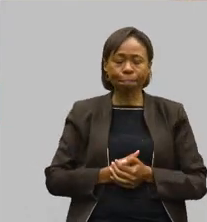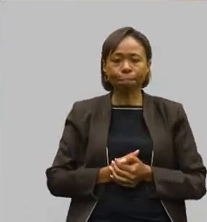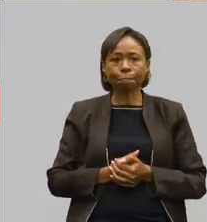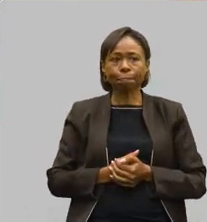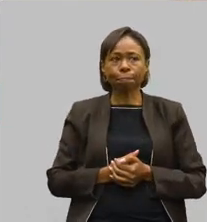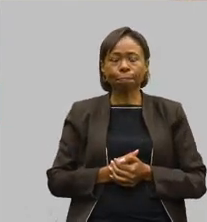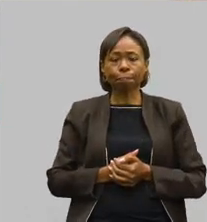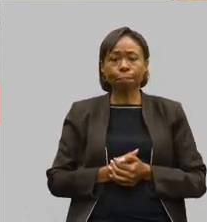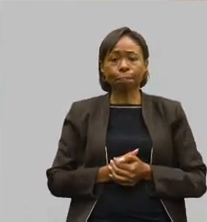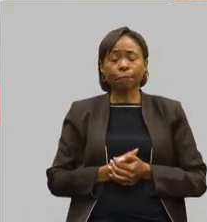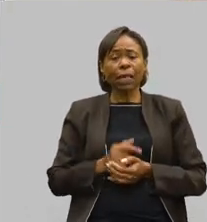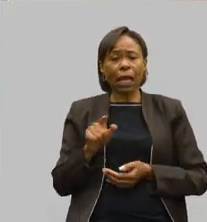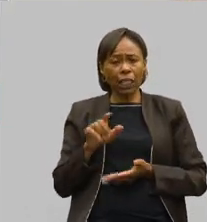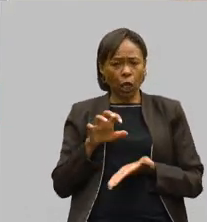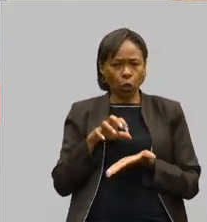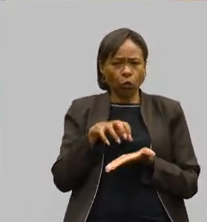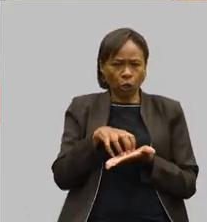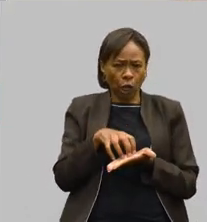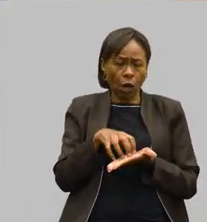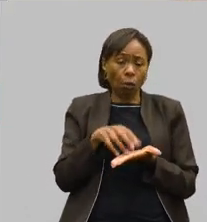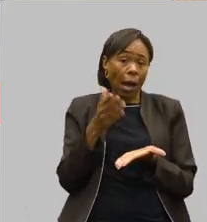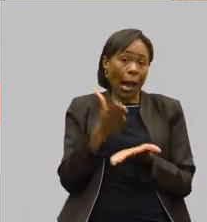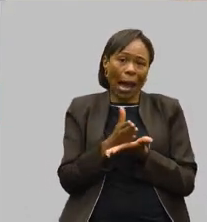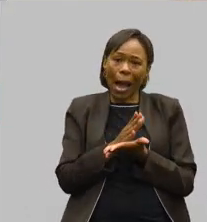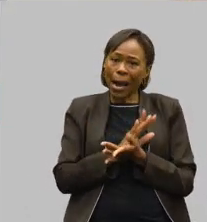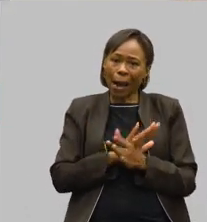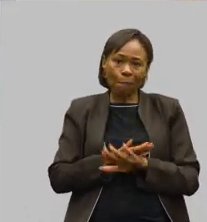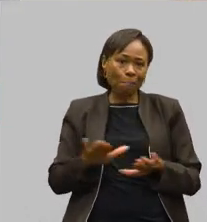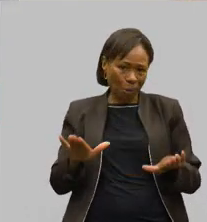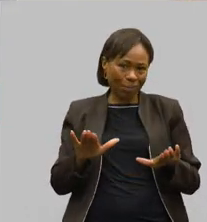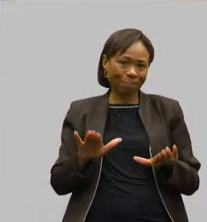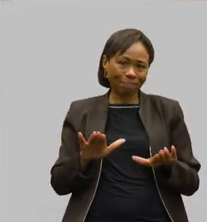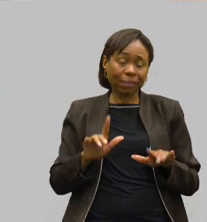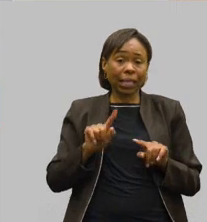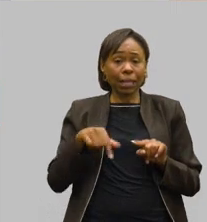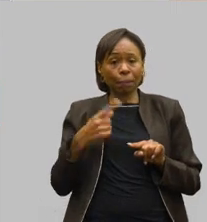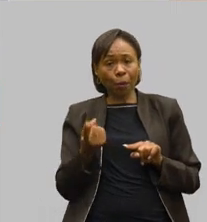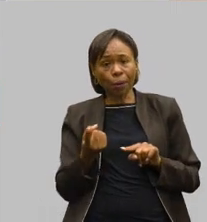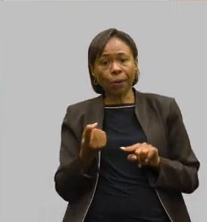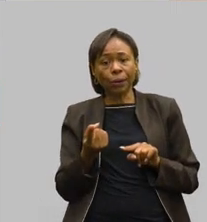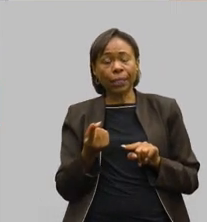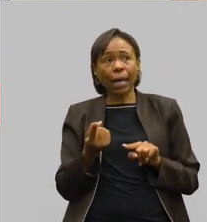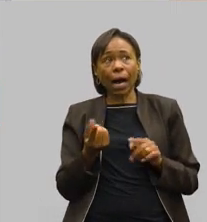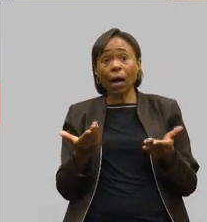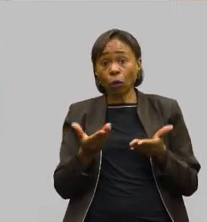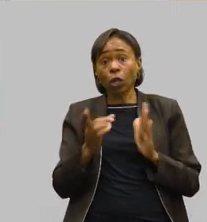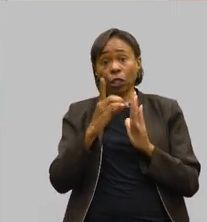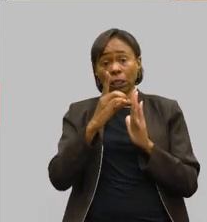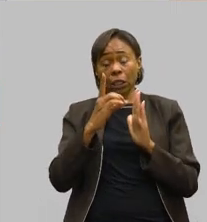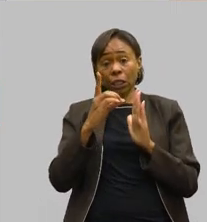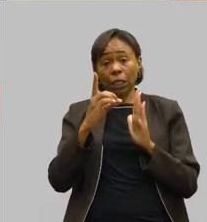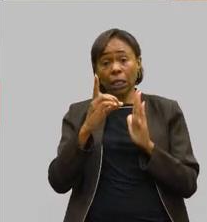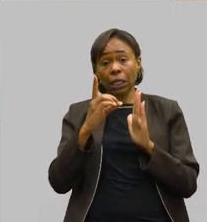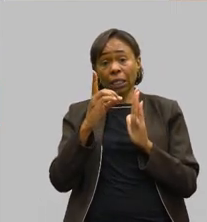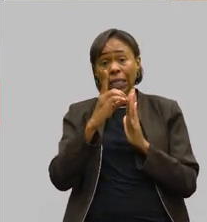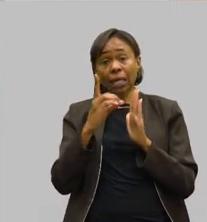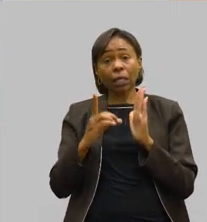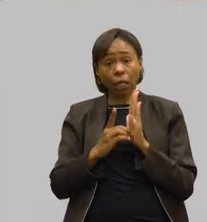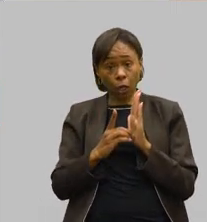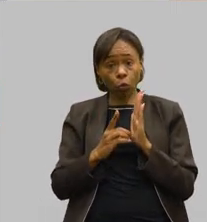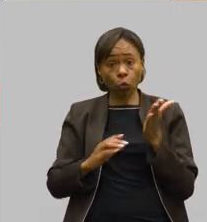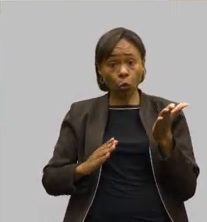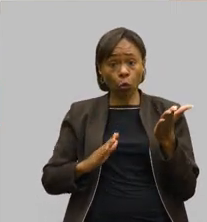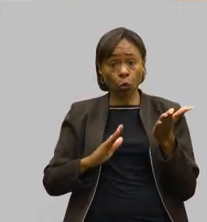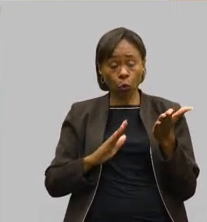Ela praticamente foi desmantelada e depois saiu agora um decreto em que o governo